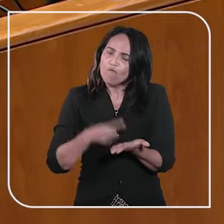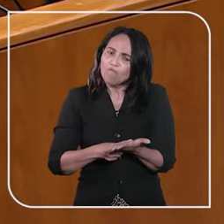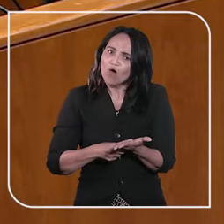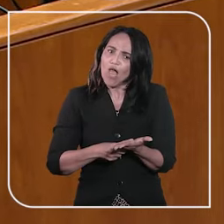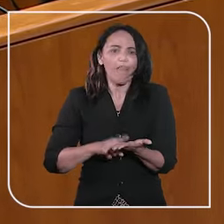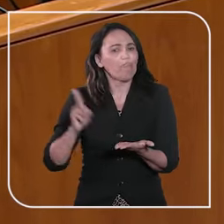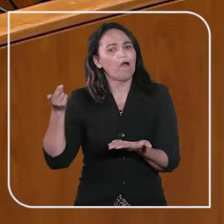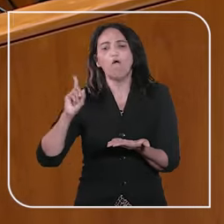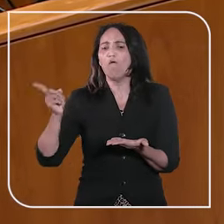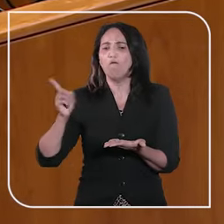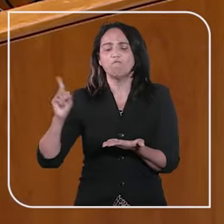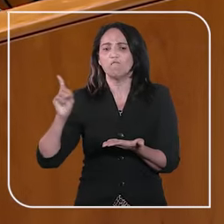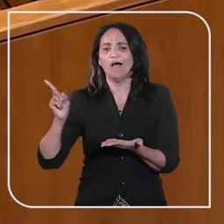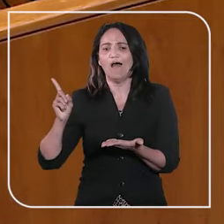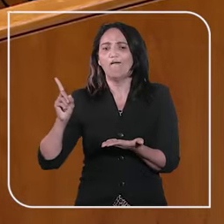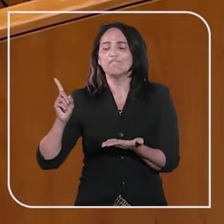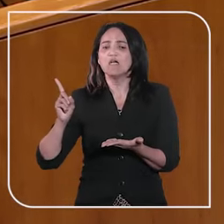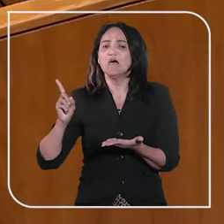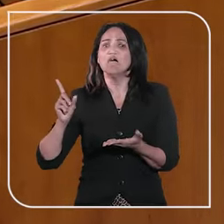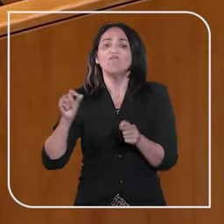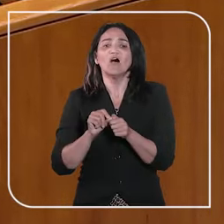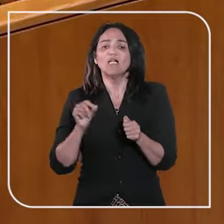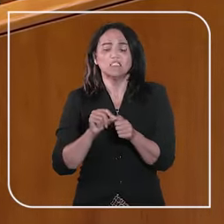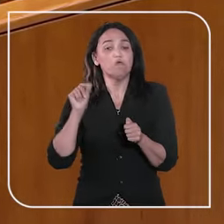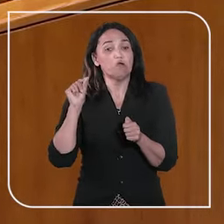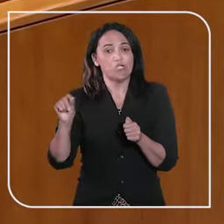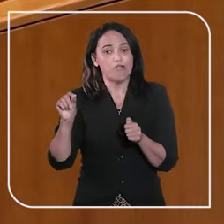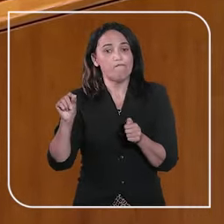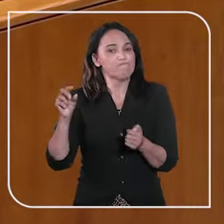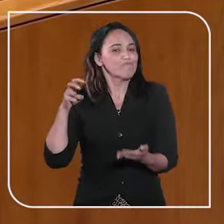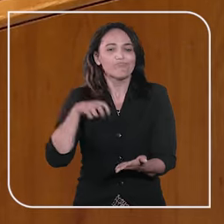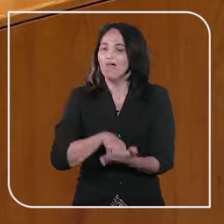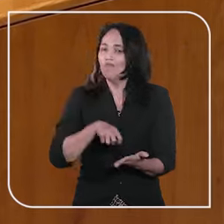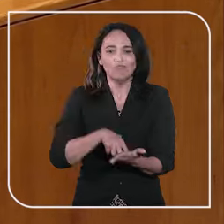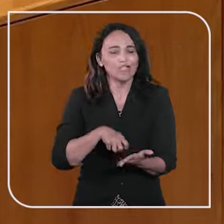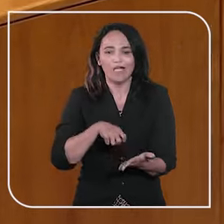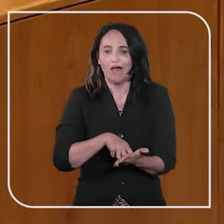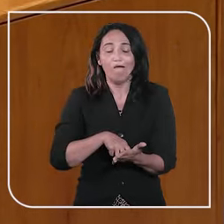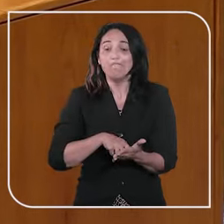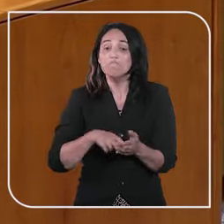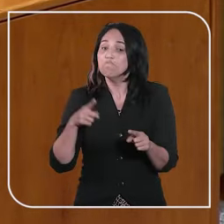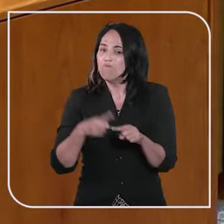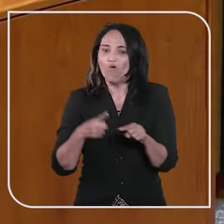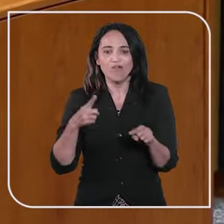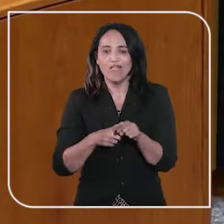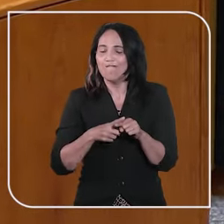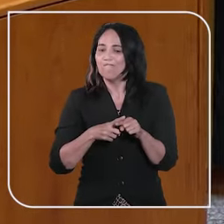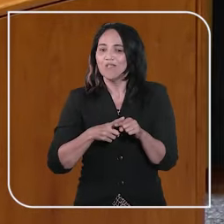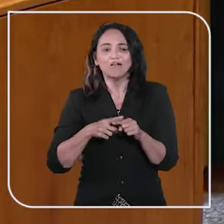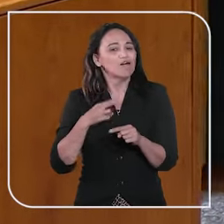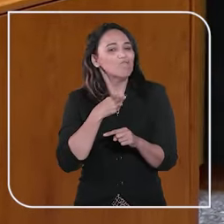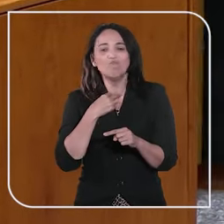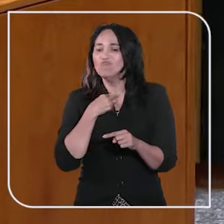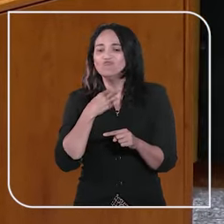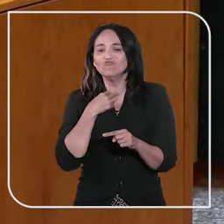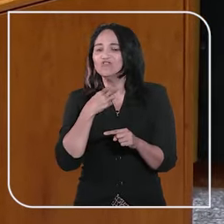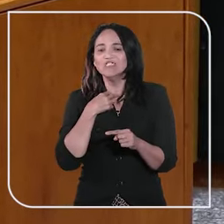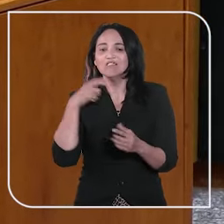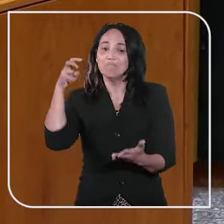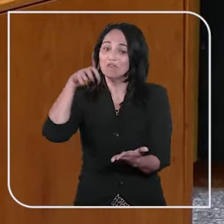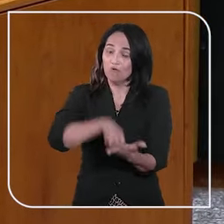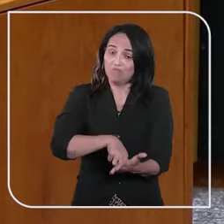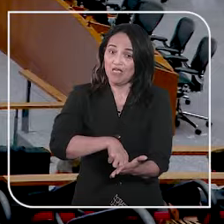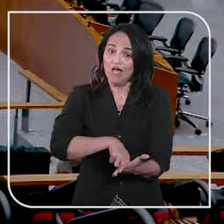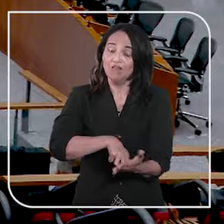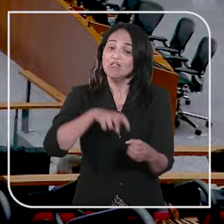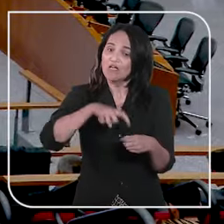teria como efeito deixar Ricardo Falco impune, pois ele não poderia mais ser julgado no Brasil e nem extraditado para